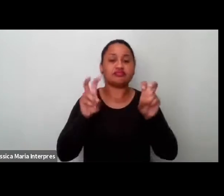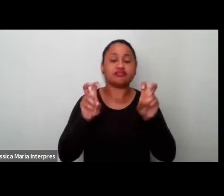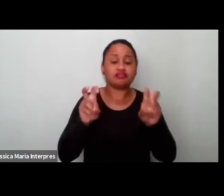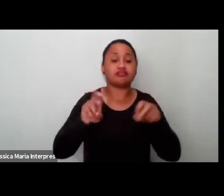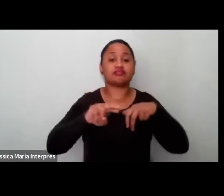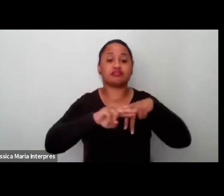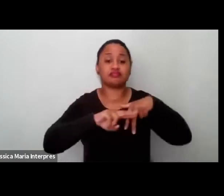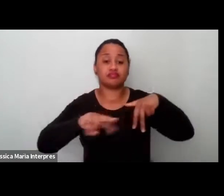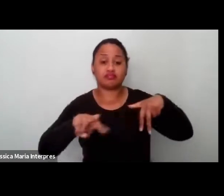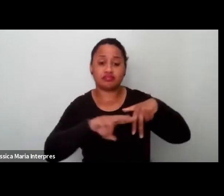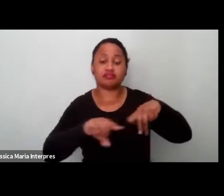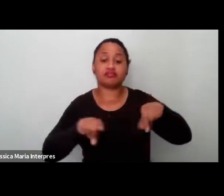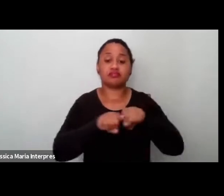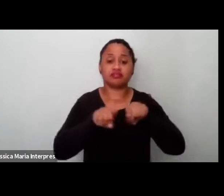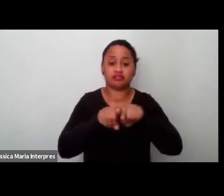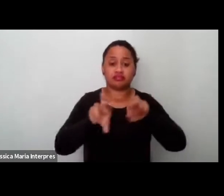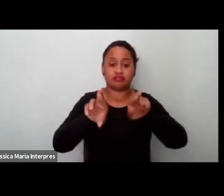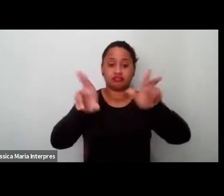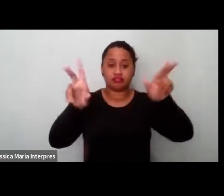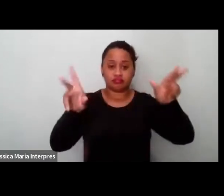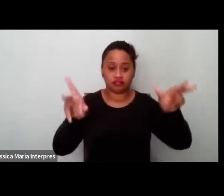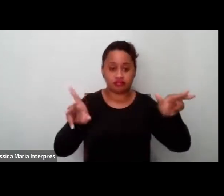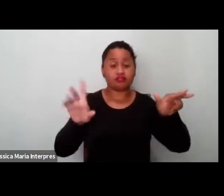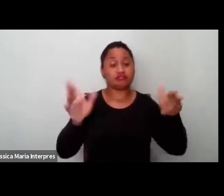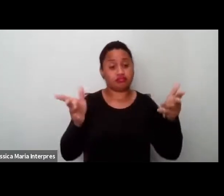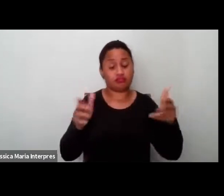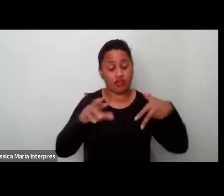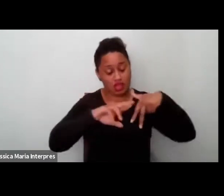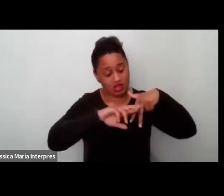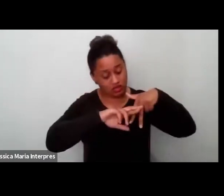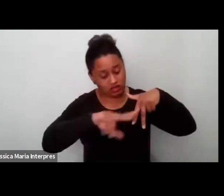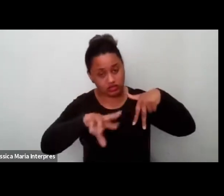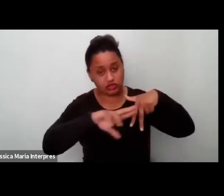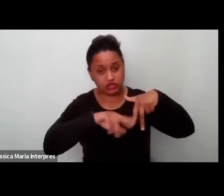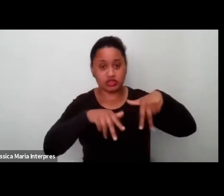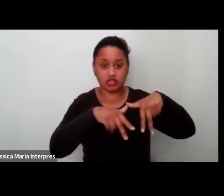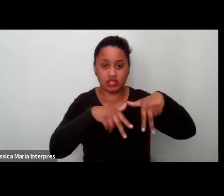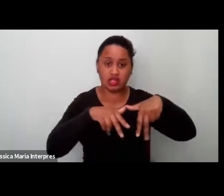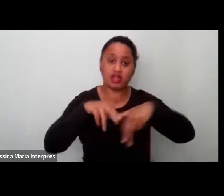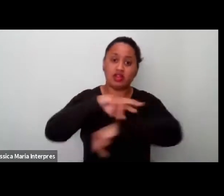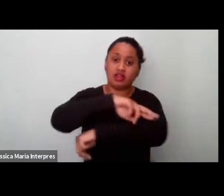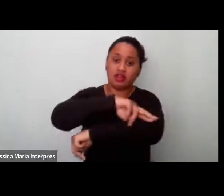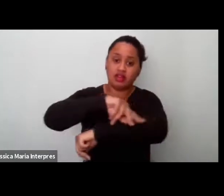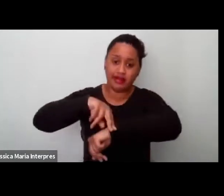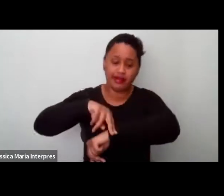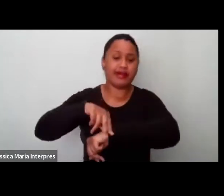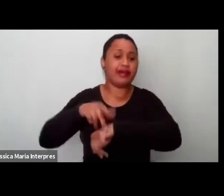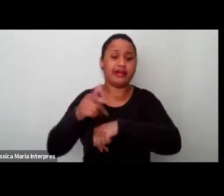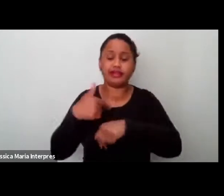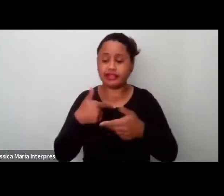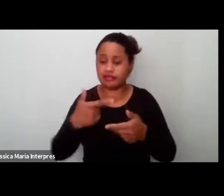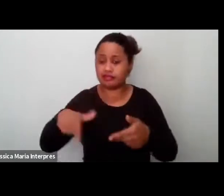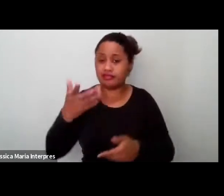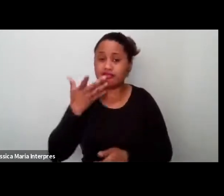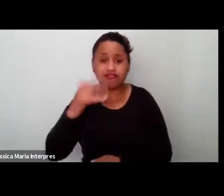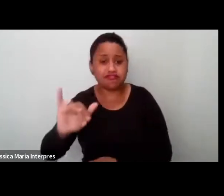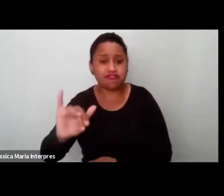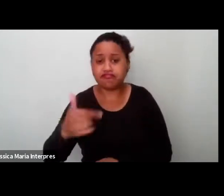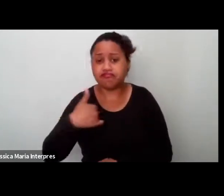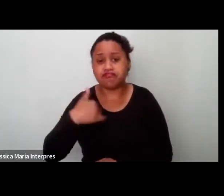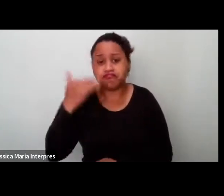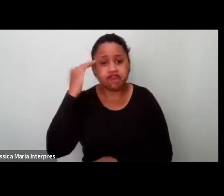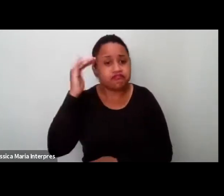diferenças. A palavra gênero e raça, etnia, também são muito abstratas para as crianças. Lá na